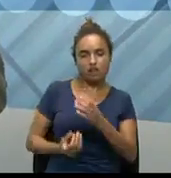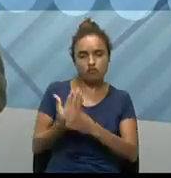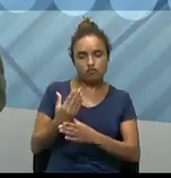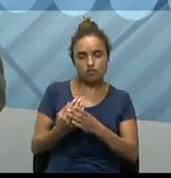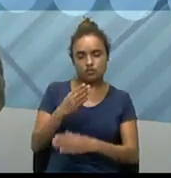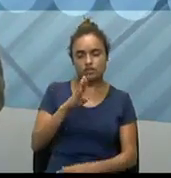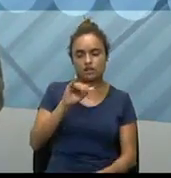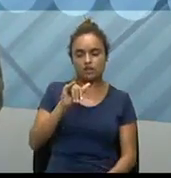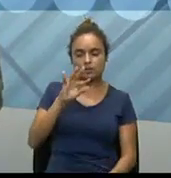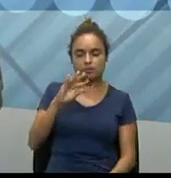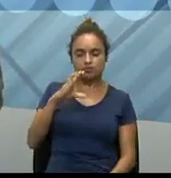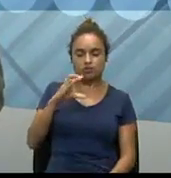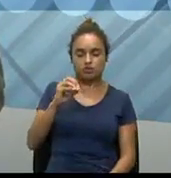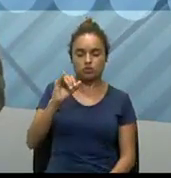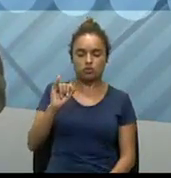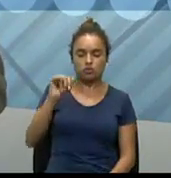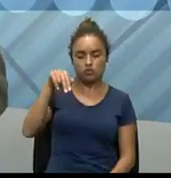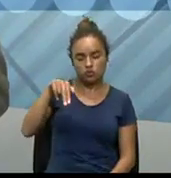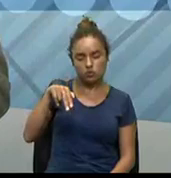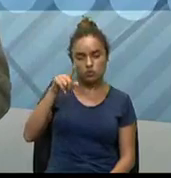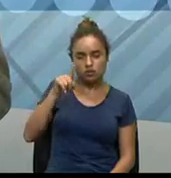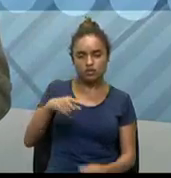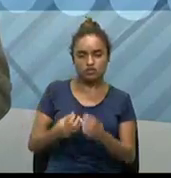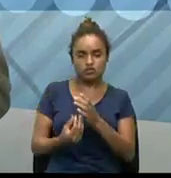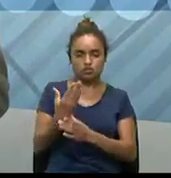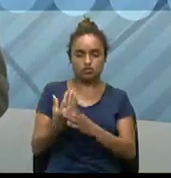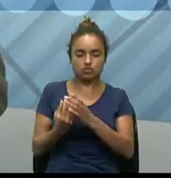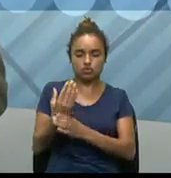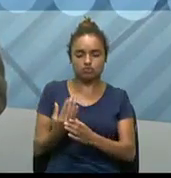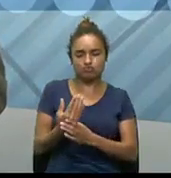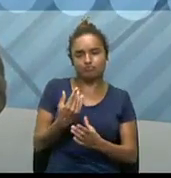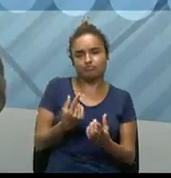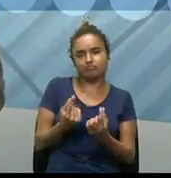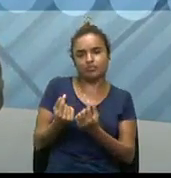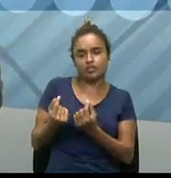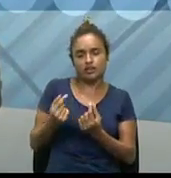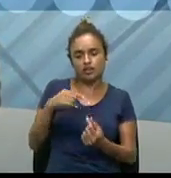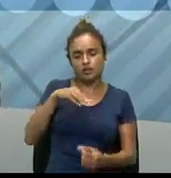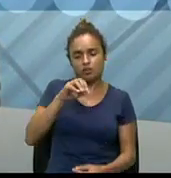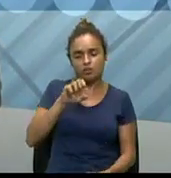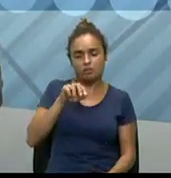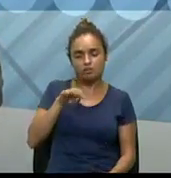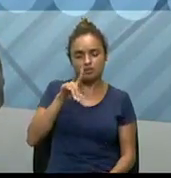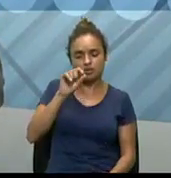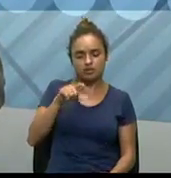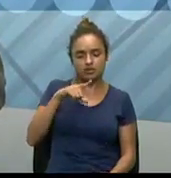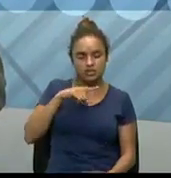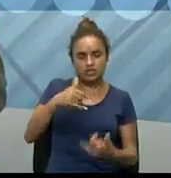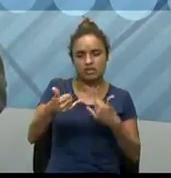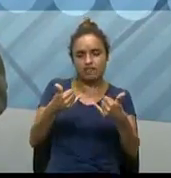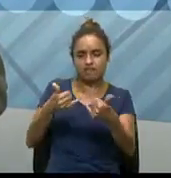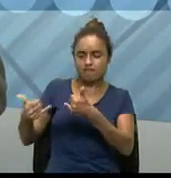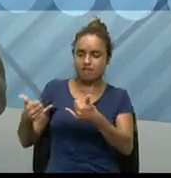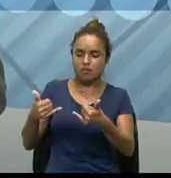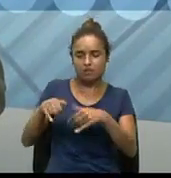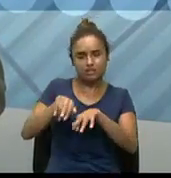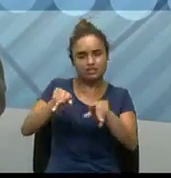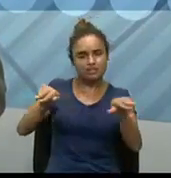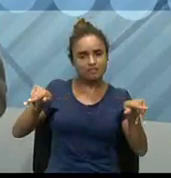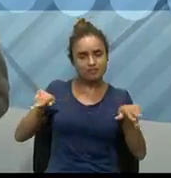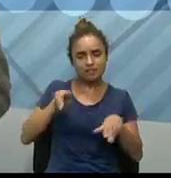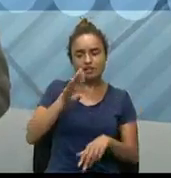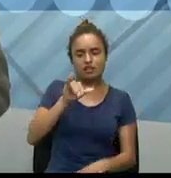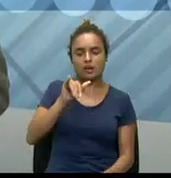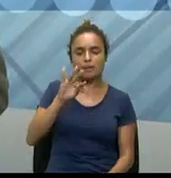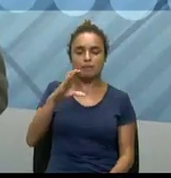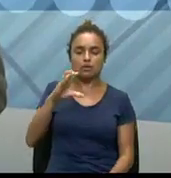de 2017, né, então, vocês vão ver aí várias informações falando sobre Bitcoin, tá,